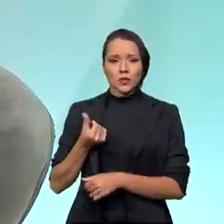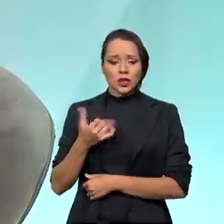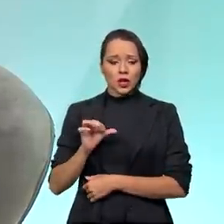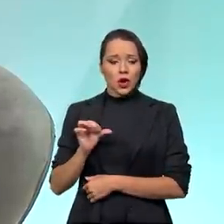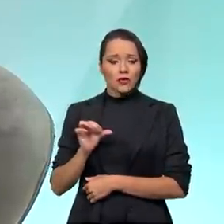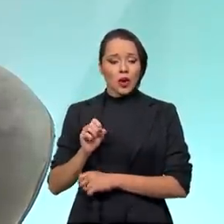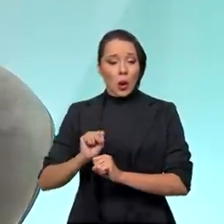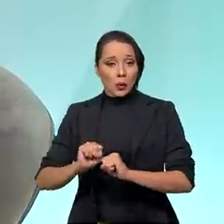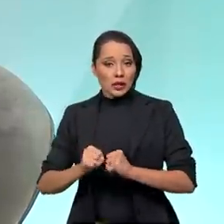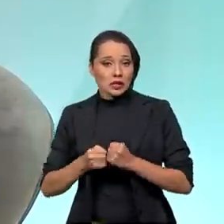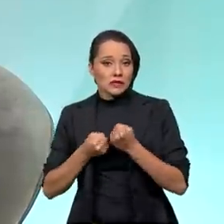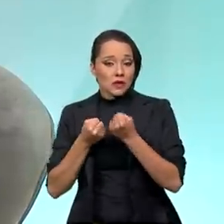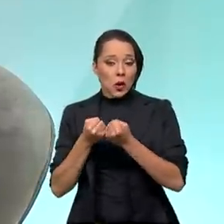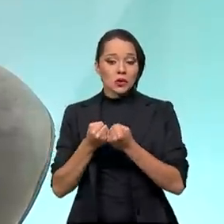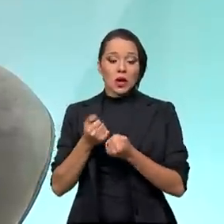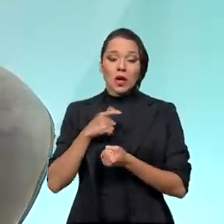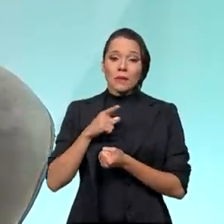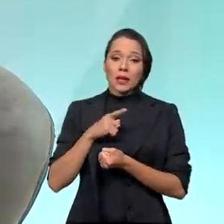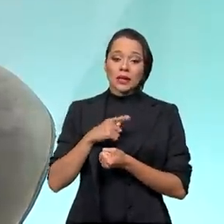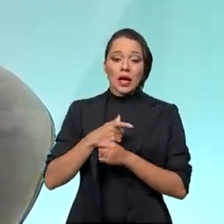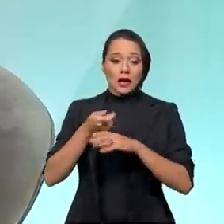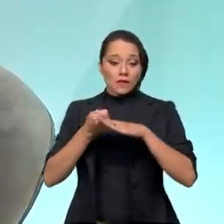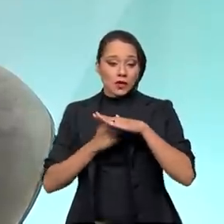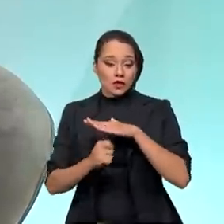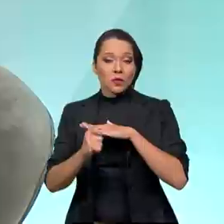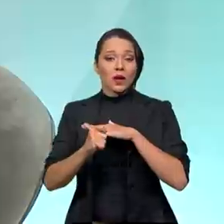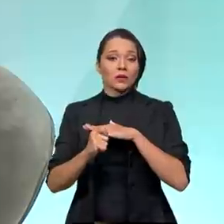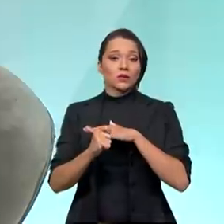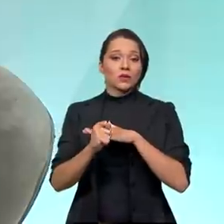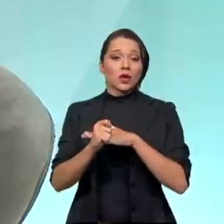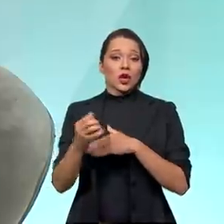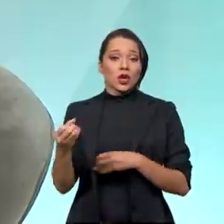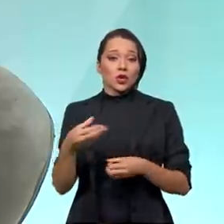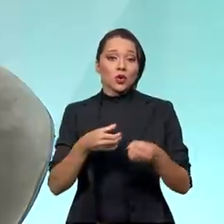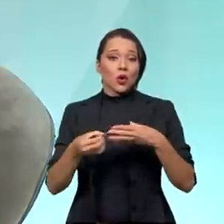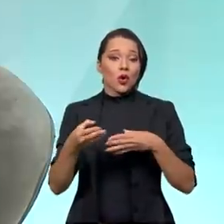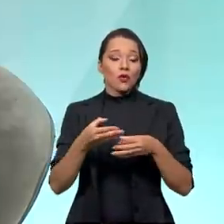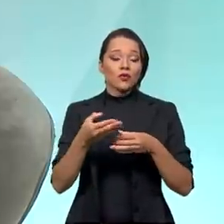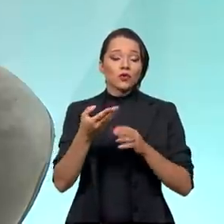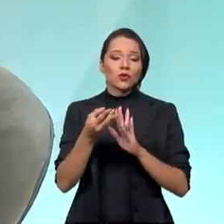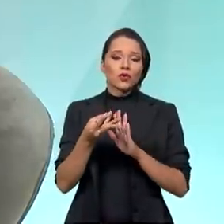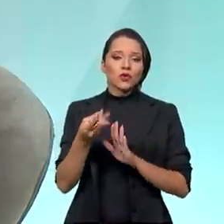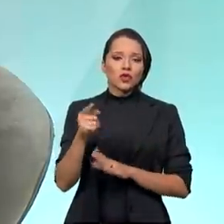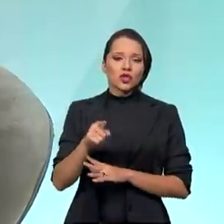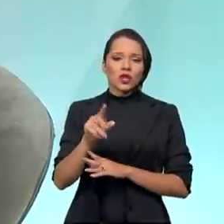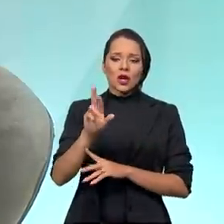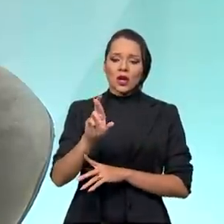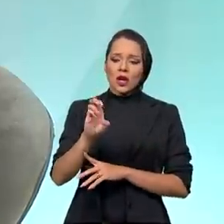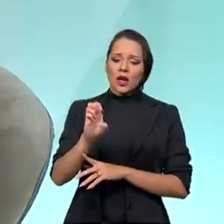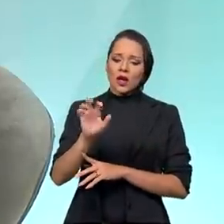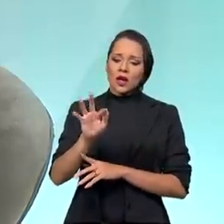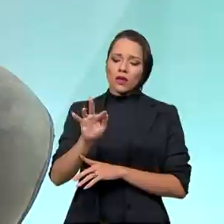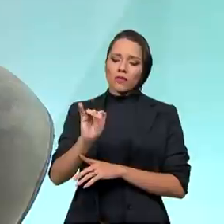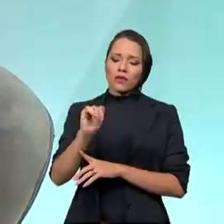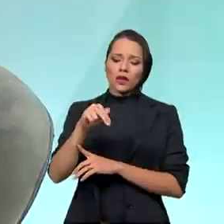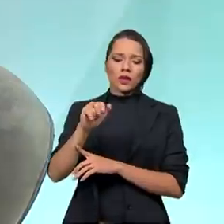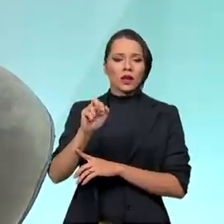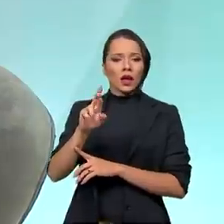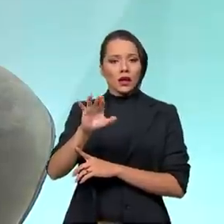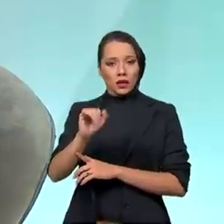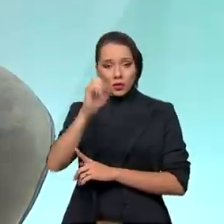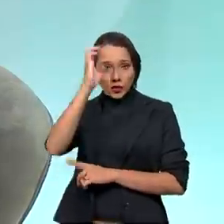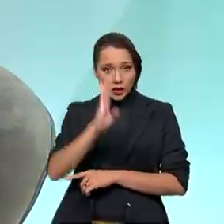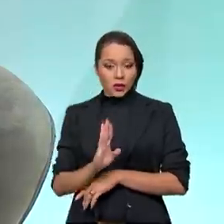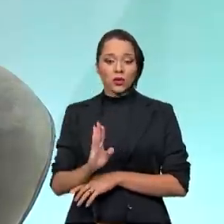um grande esforço para atrair investimentos em novas unidades de refino, novas refinarias no Brasil, o